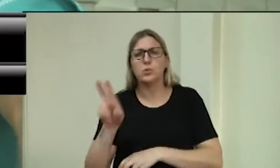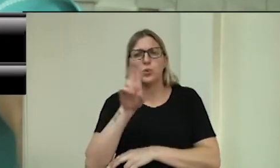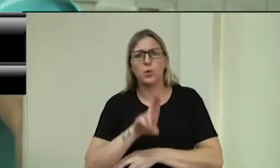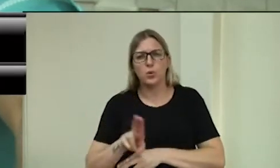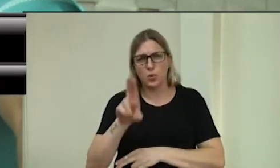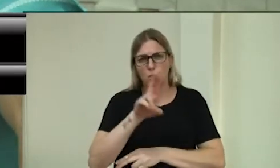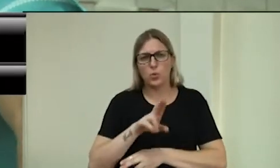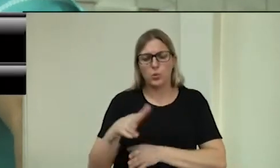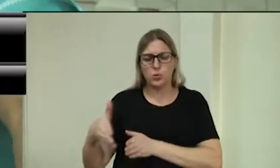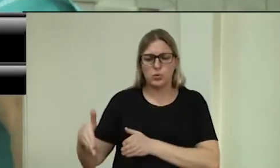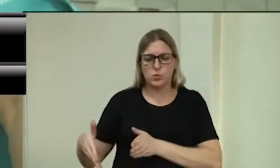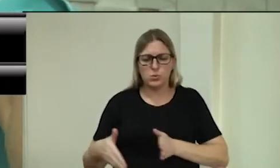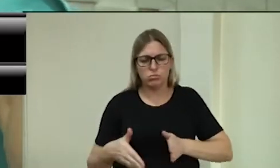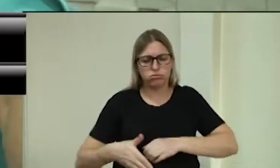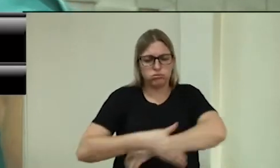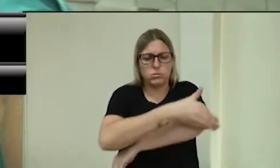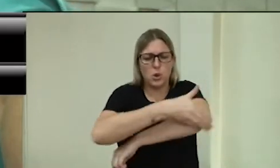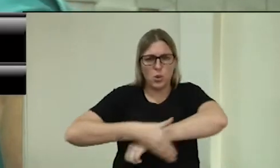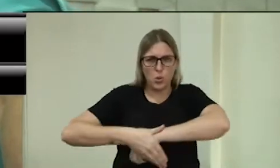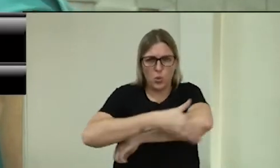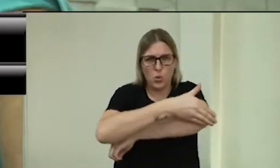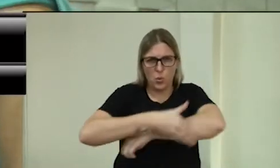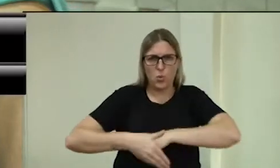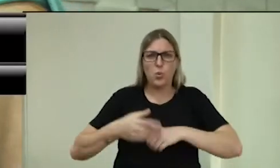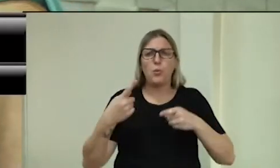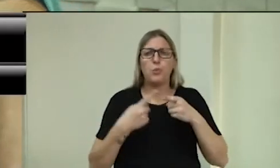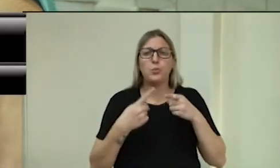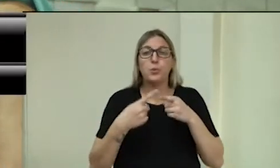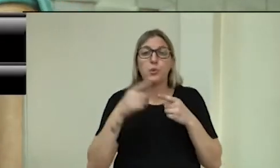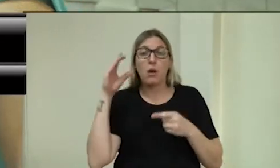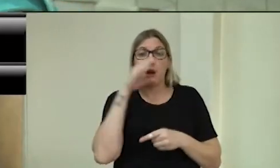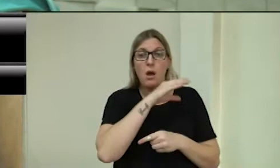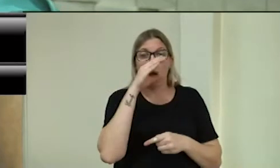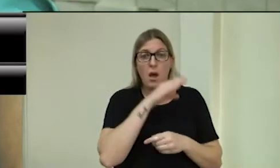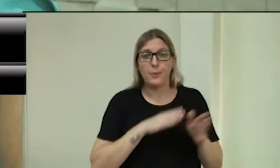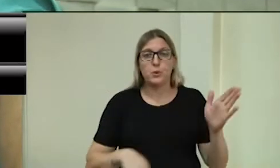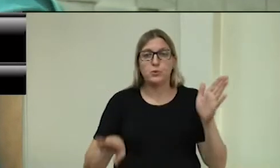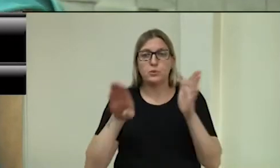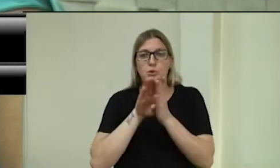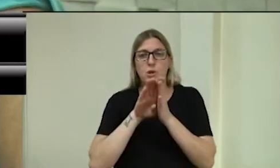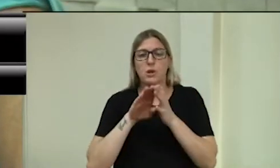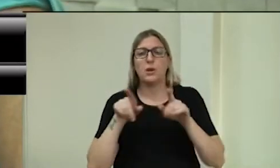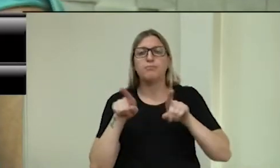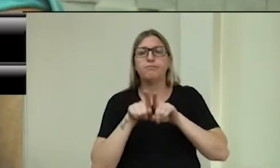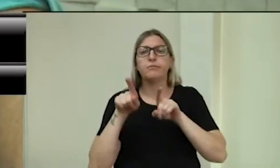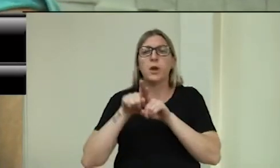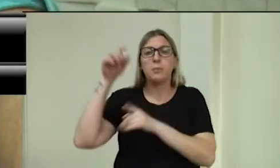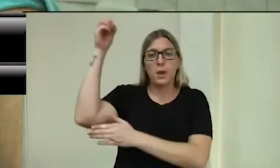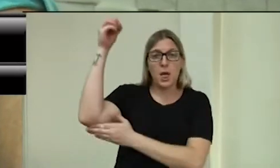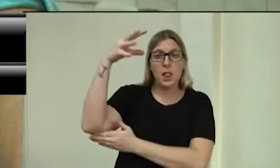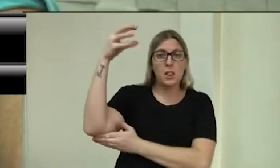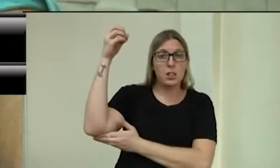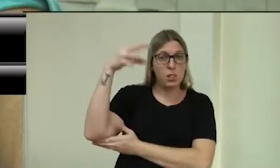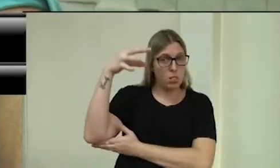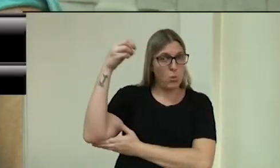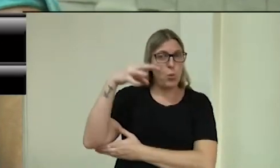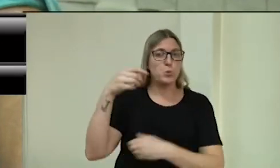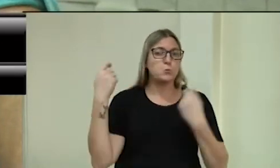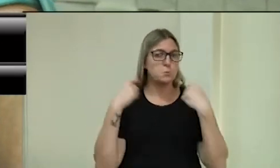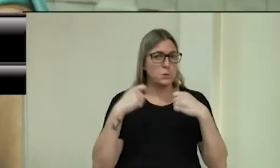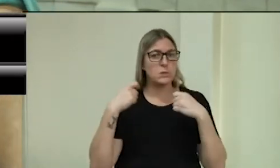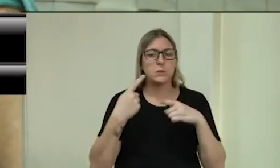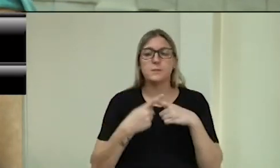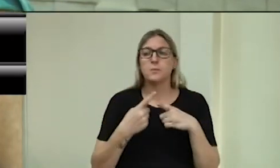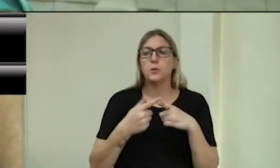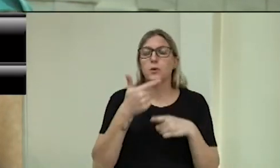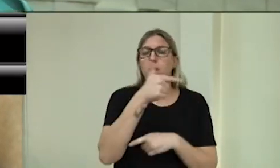vez de eles virem por lá, eles vêm por dentro. Ele fica mais rápido para eles. E a iluminação, que naquela rua ali não tem iluminação. Então, é